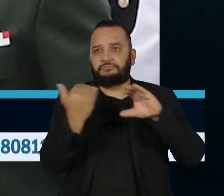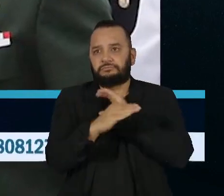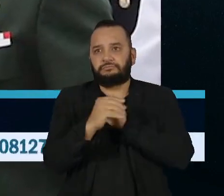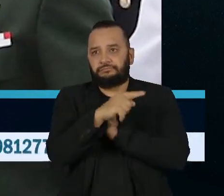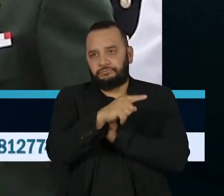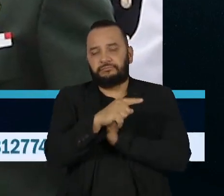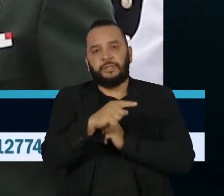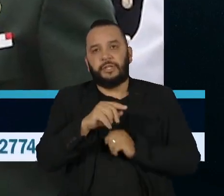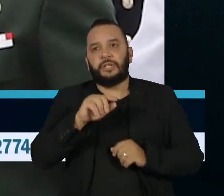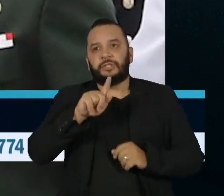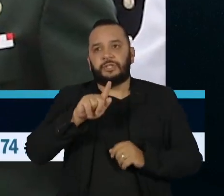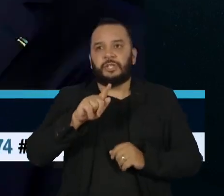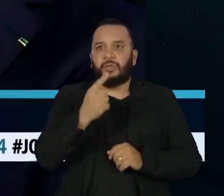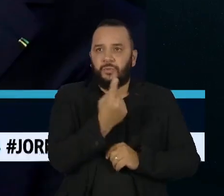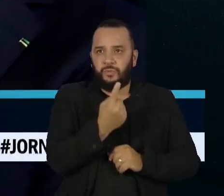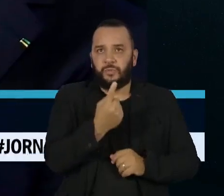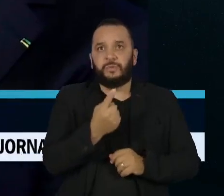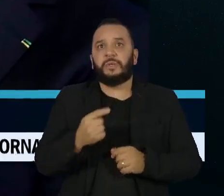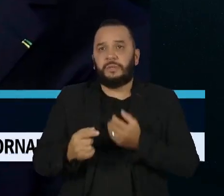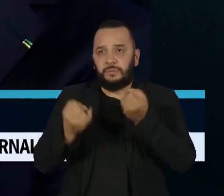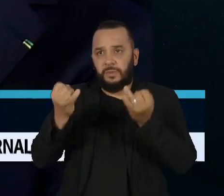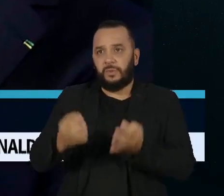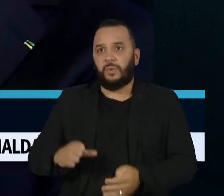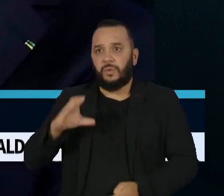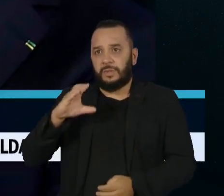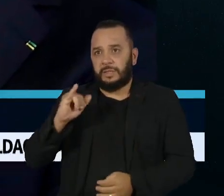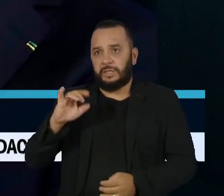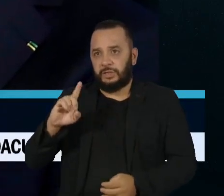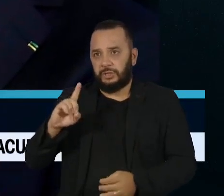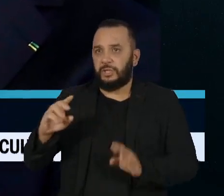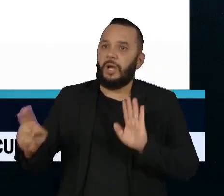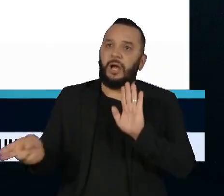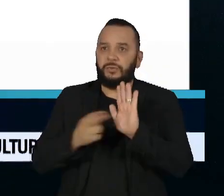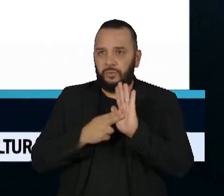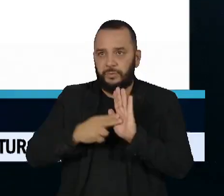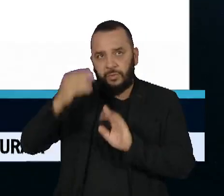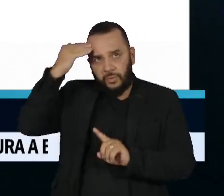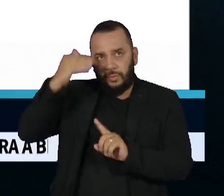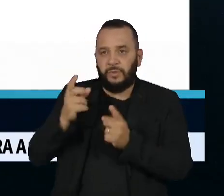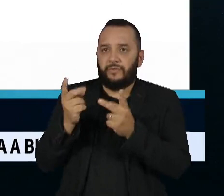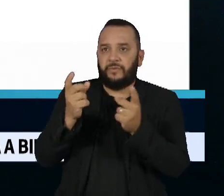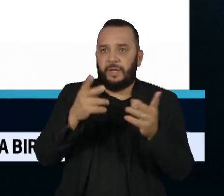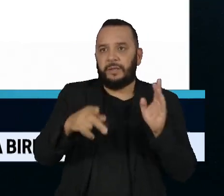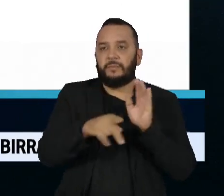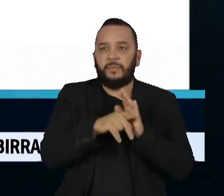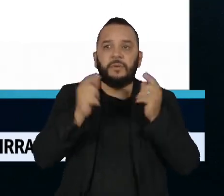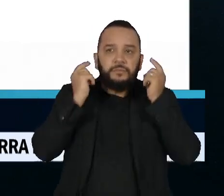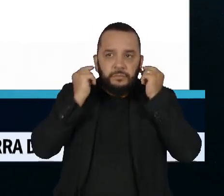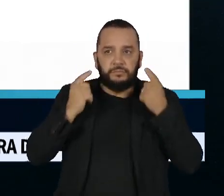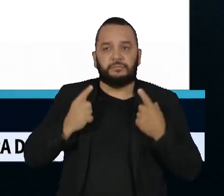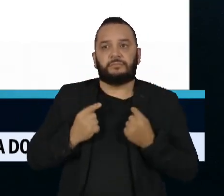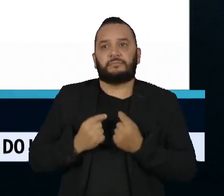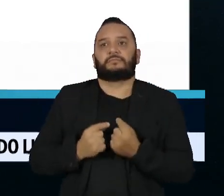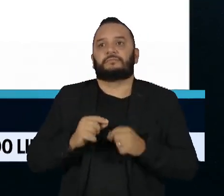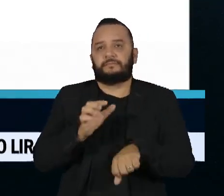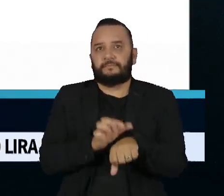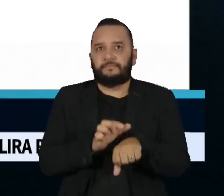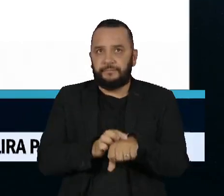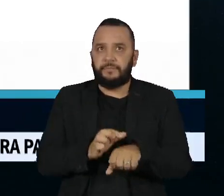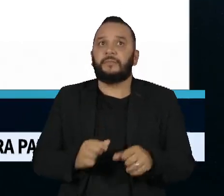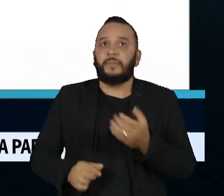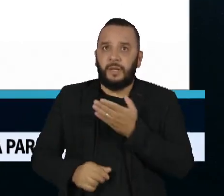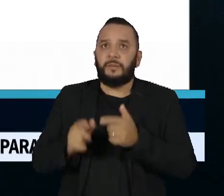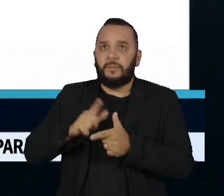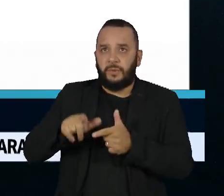o ex-ajudante de ordens assumiu toda a culpa pela venda das joias. Esse problema se falou das joias, da recompra das